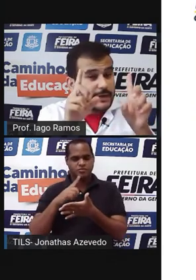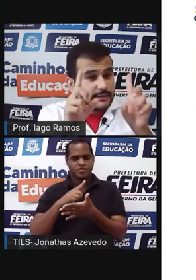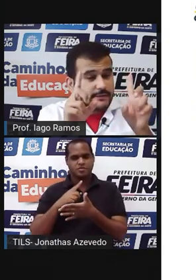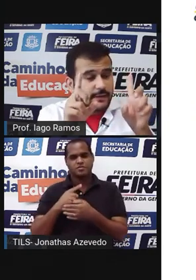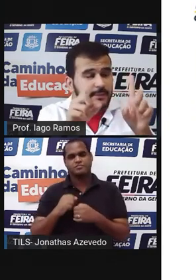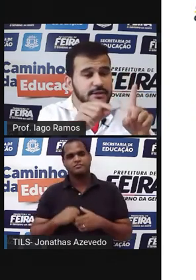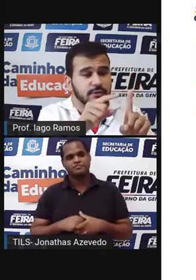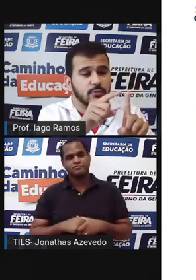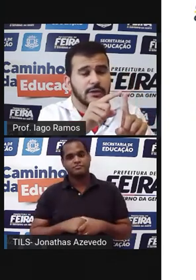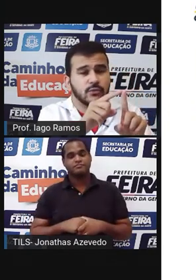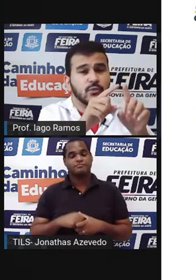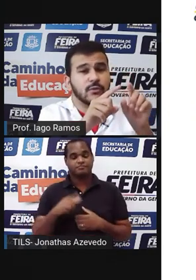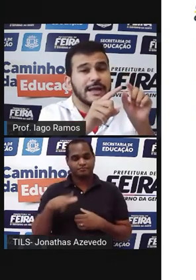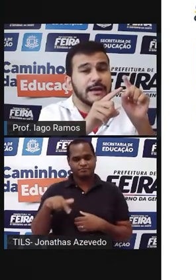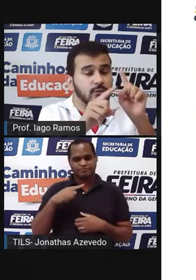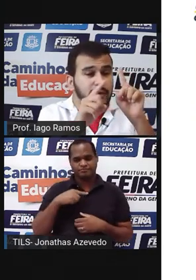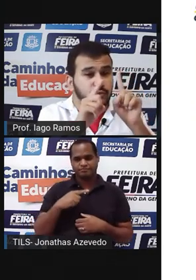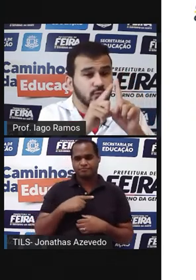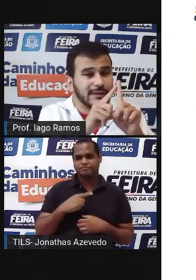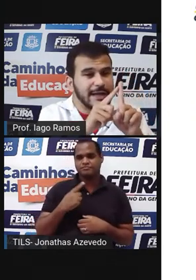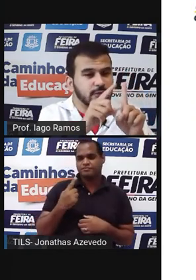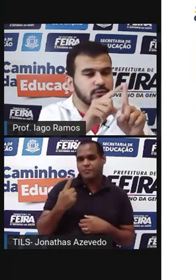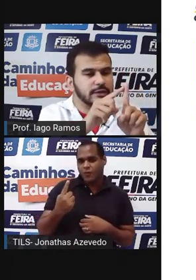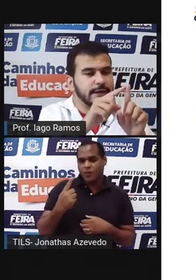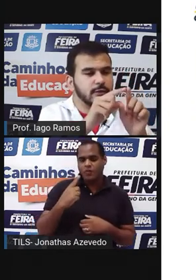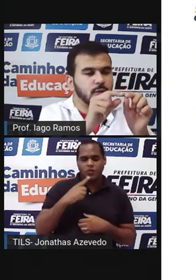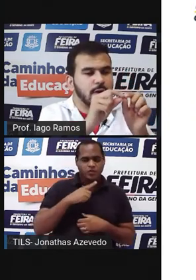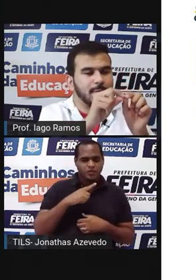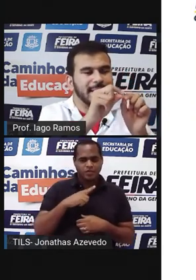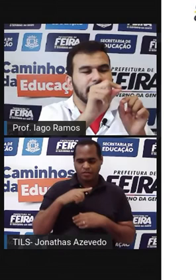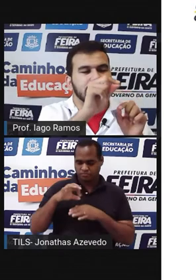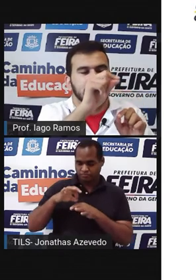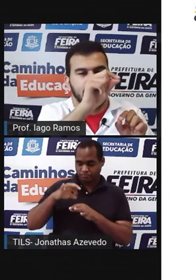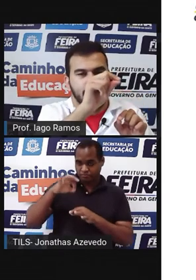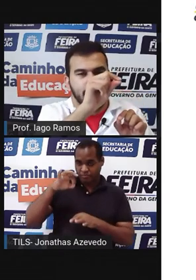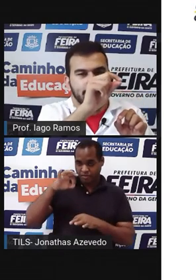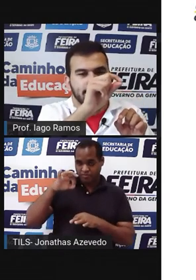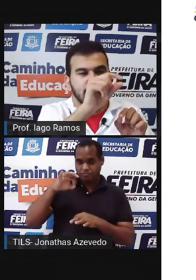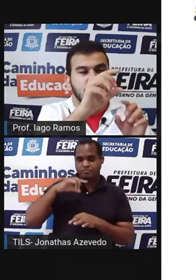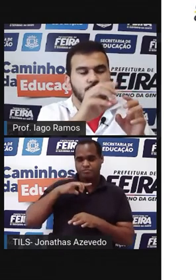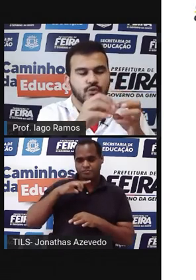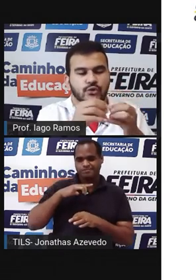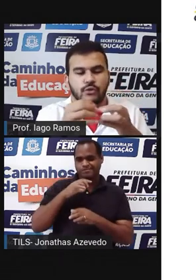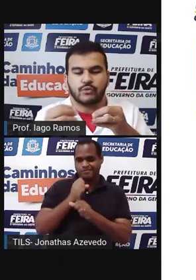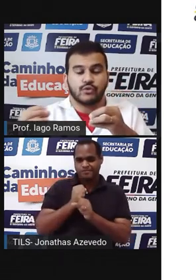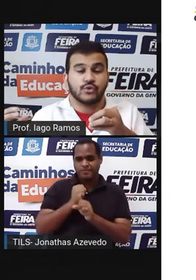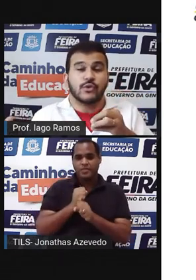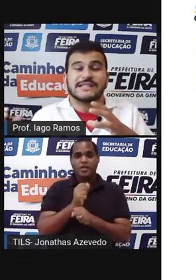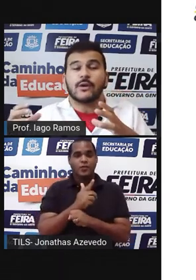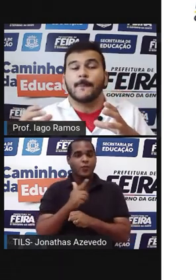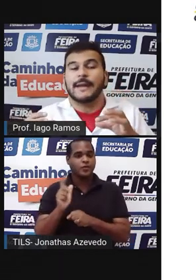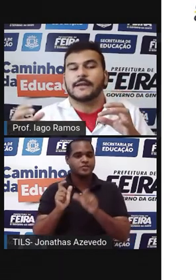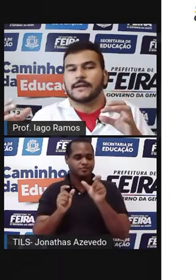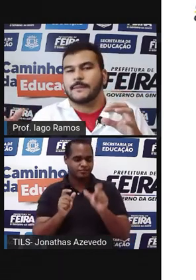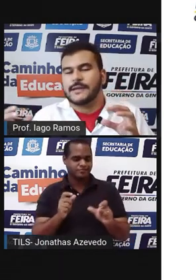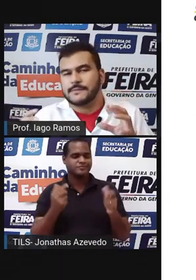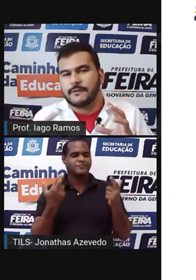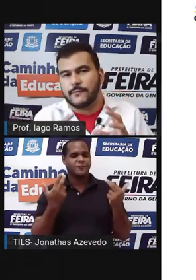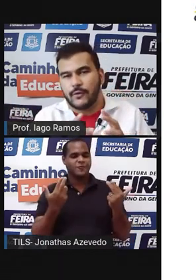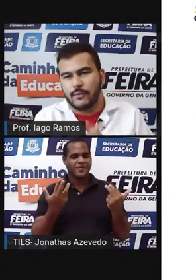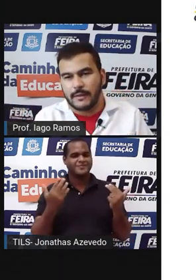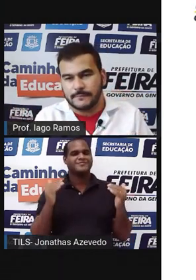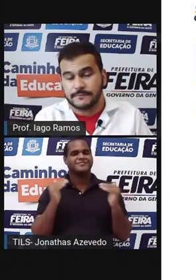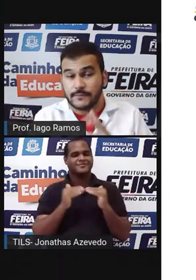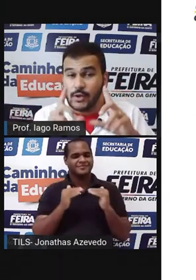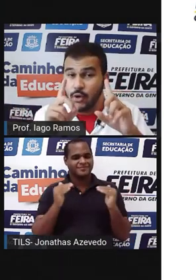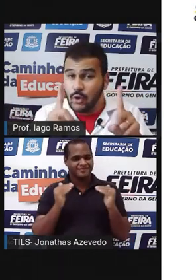aliás, repetindo, quando um lado do triângulo aumenta, os outros dois aumentam da mesma